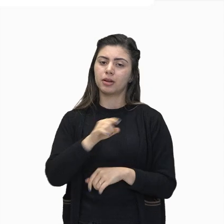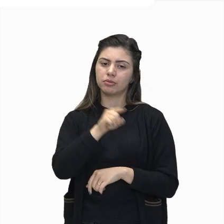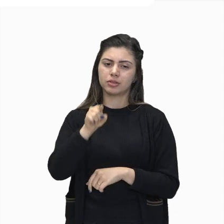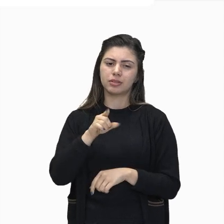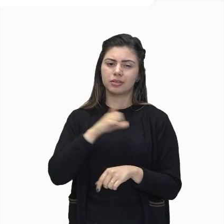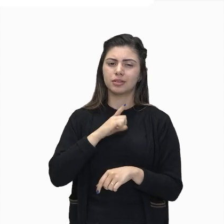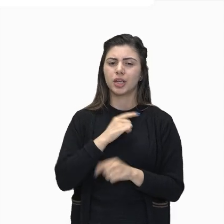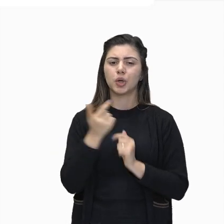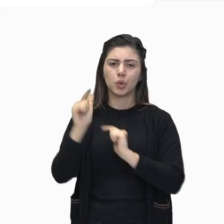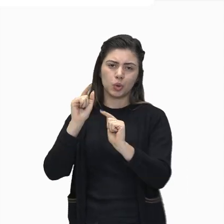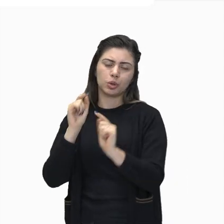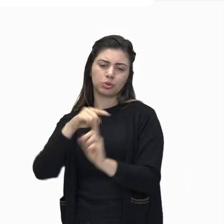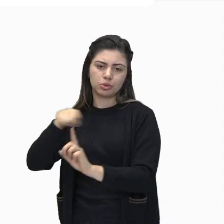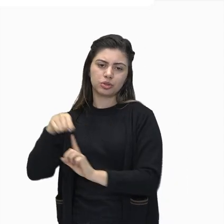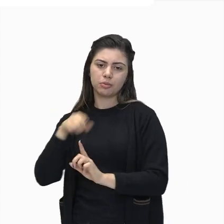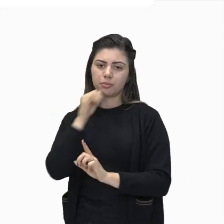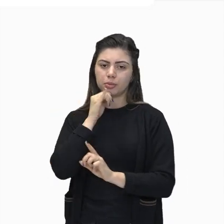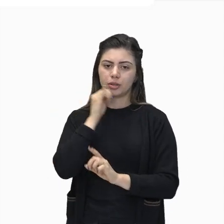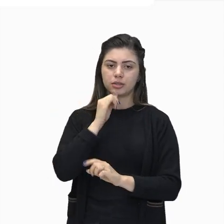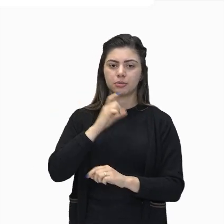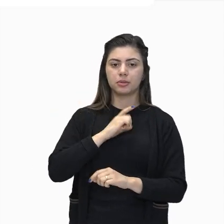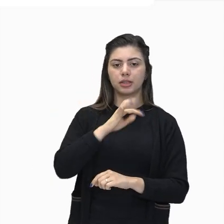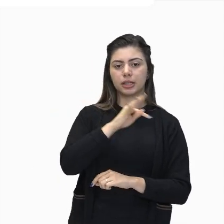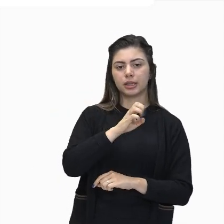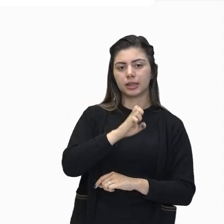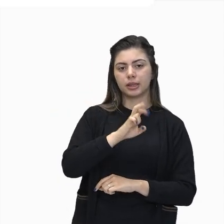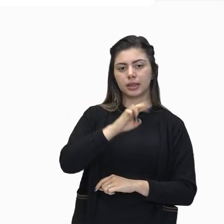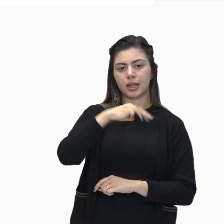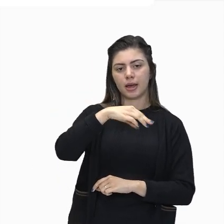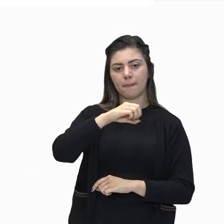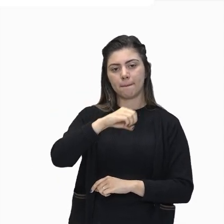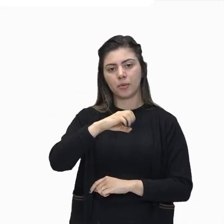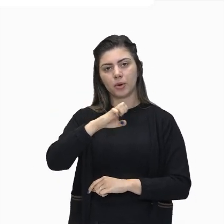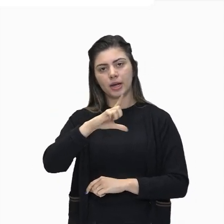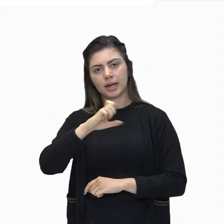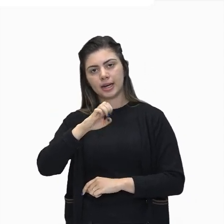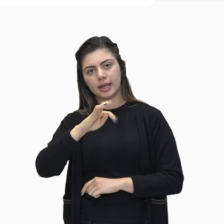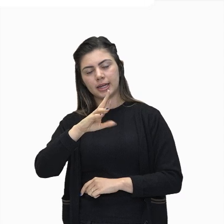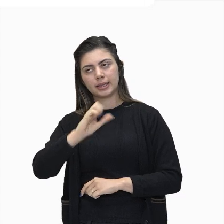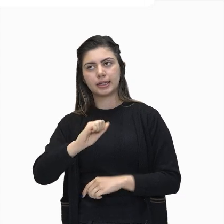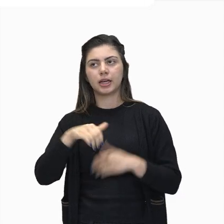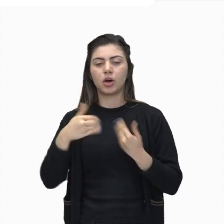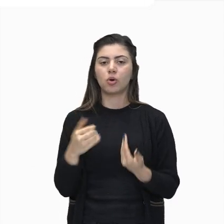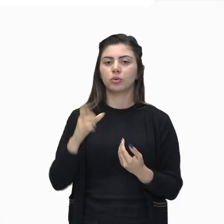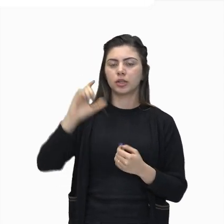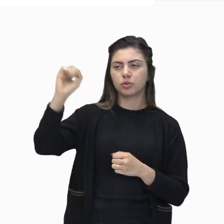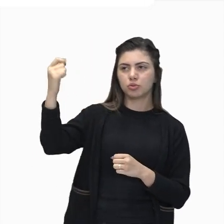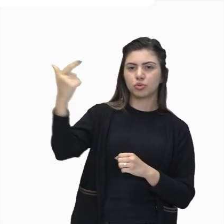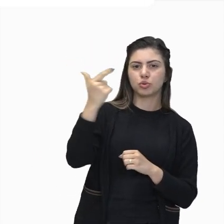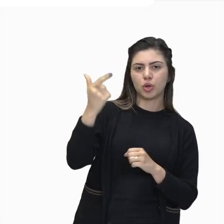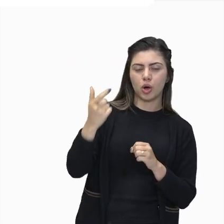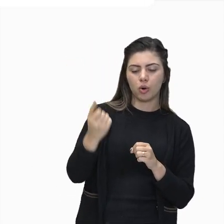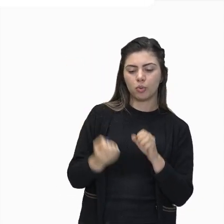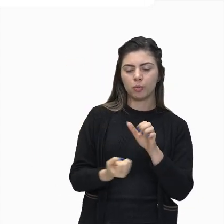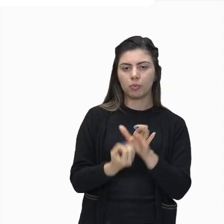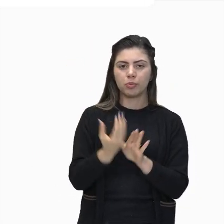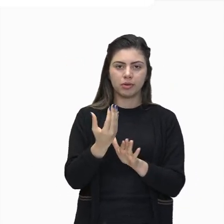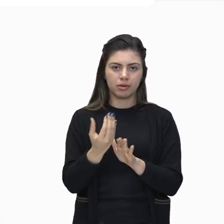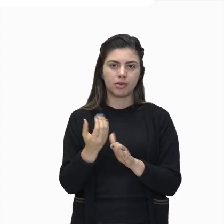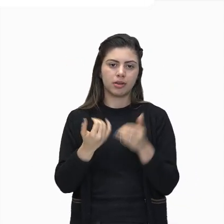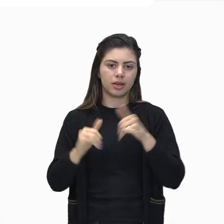falar em usinas termoelétricas, em usinas eólicas, em usinas termonucleares,